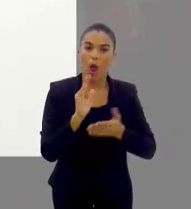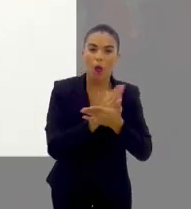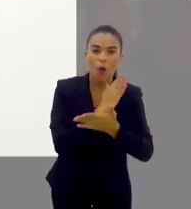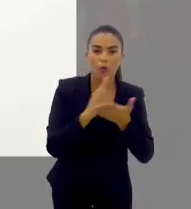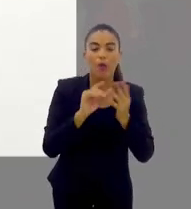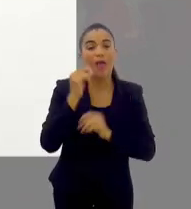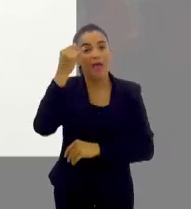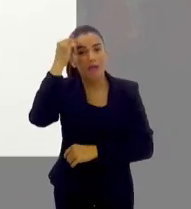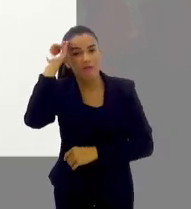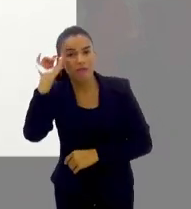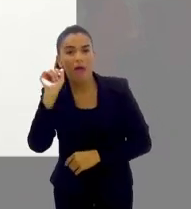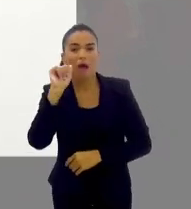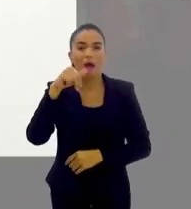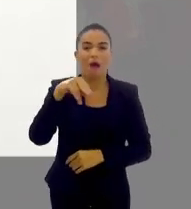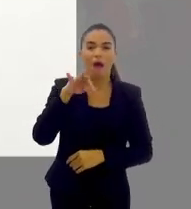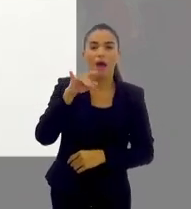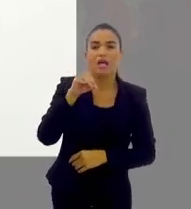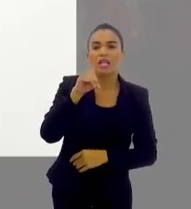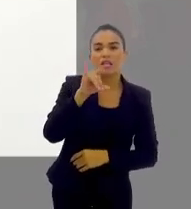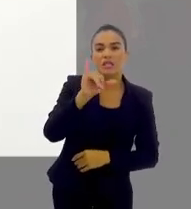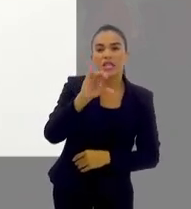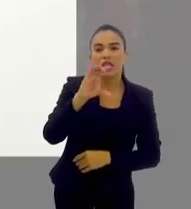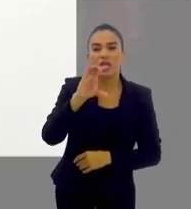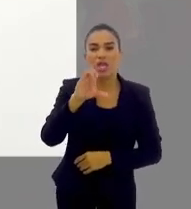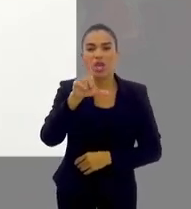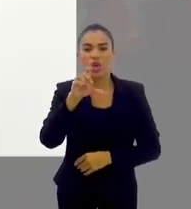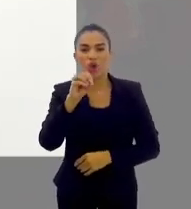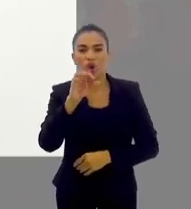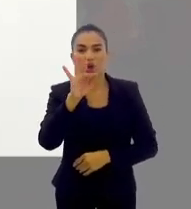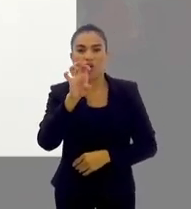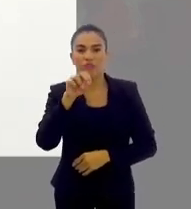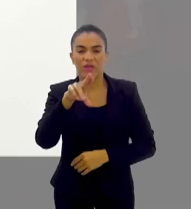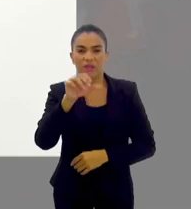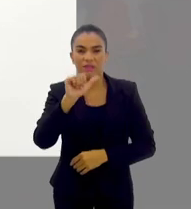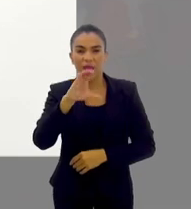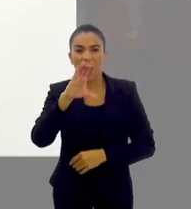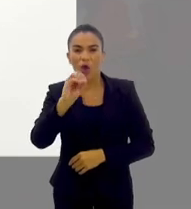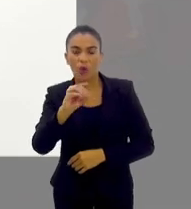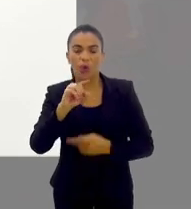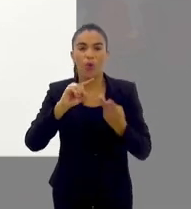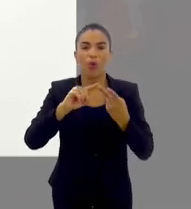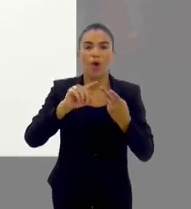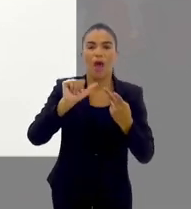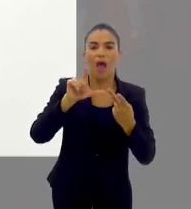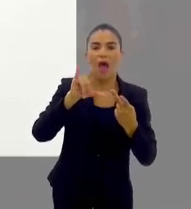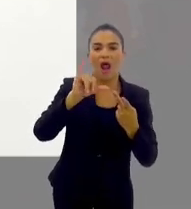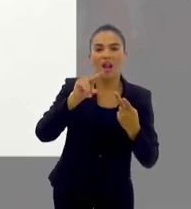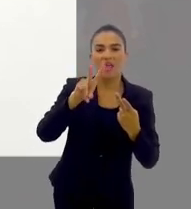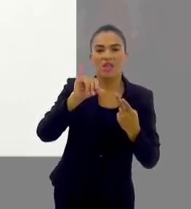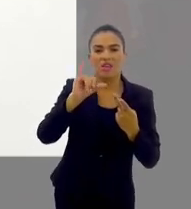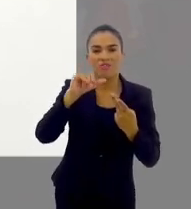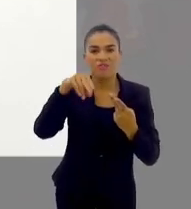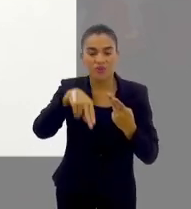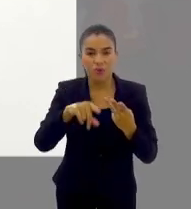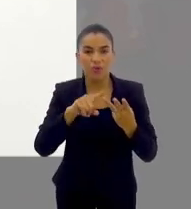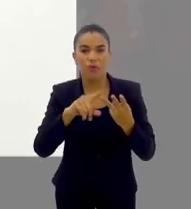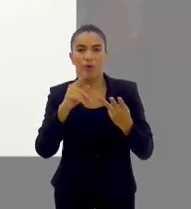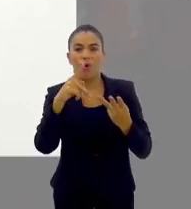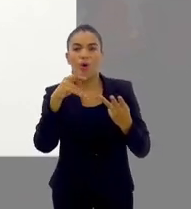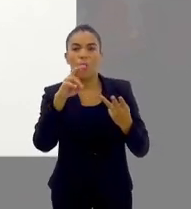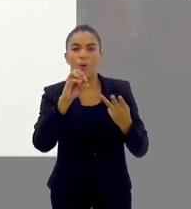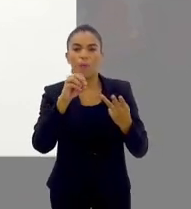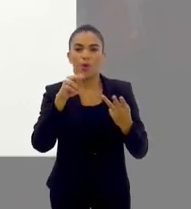esses cuidados, evitar os antiinflamatórios, diclofenáculo, imezulida, o alívio, o profenídeo, são vários